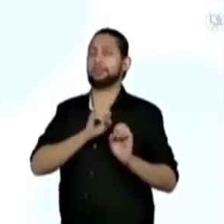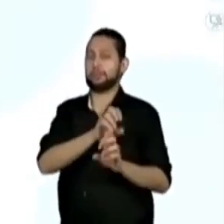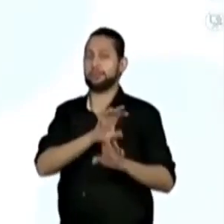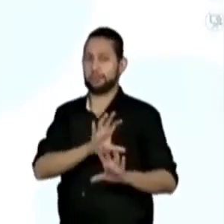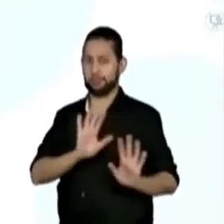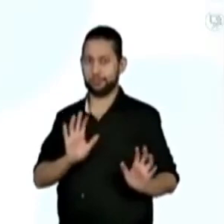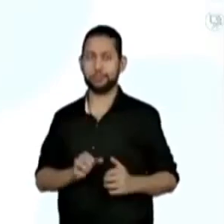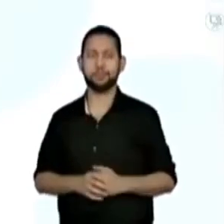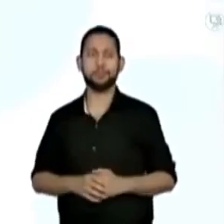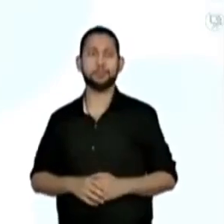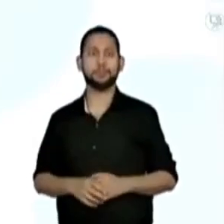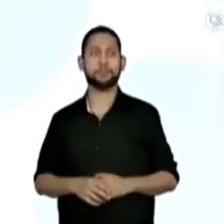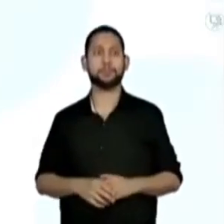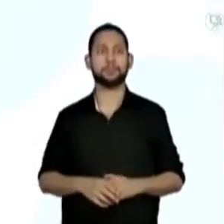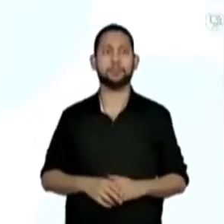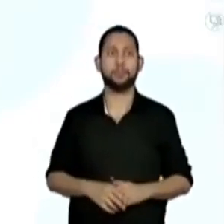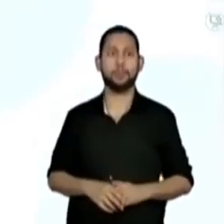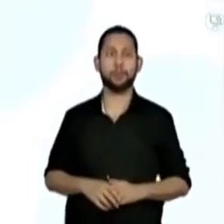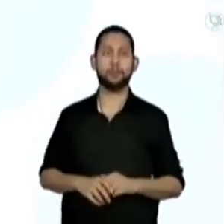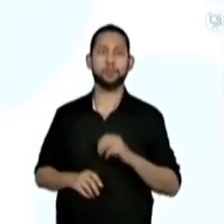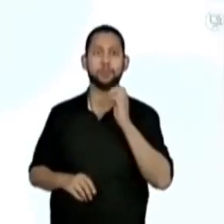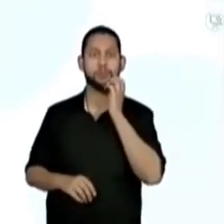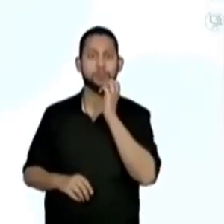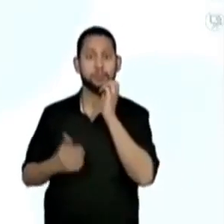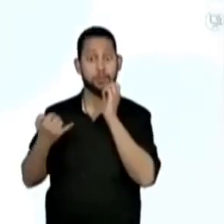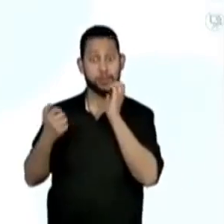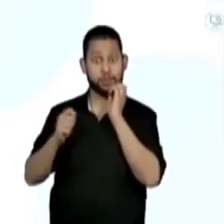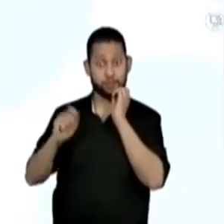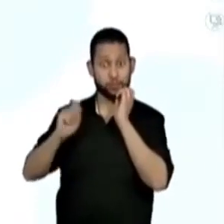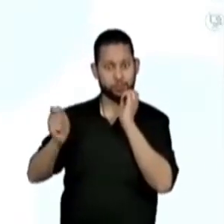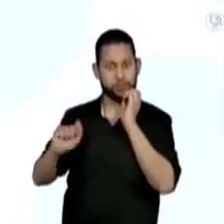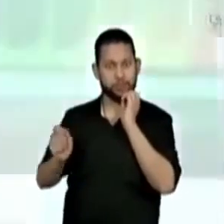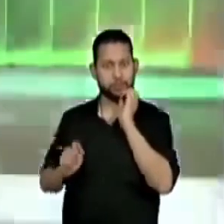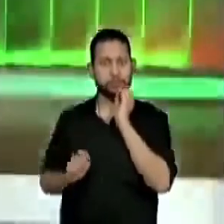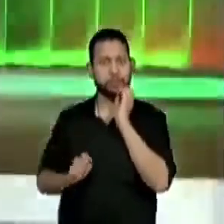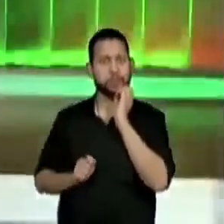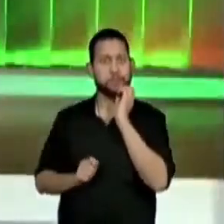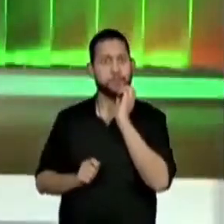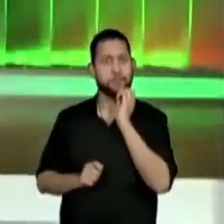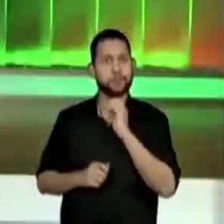Vamos lá. Deixa eu guardar aqui a nossa caneta. Vamos lá comigo.